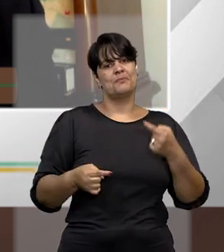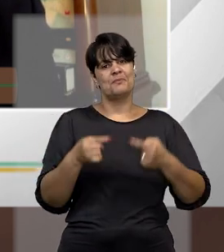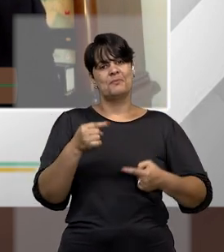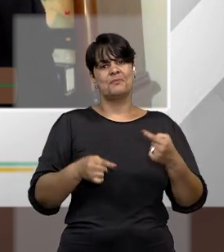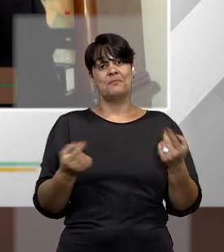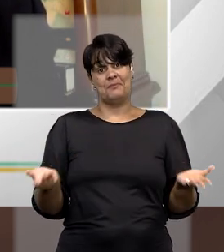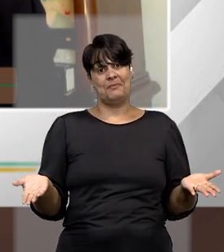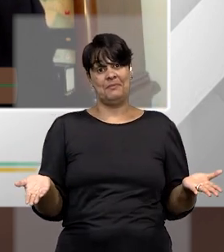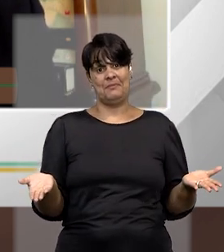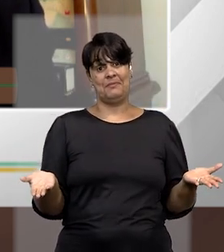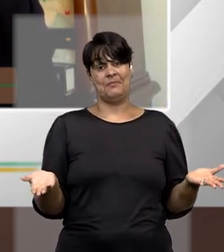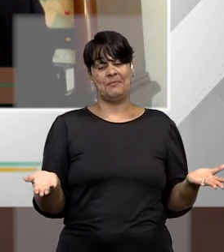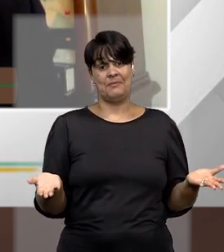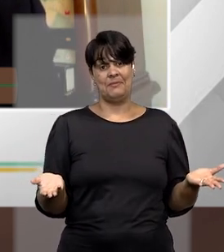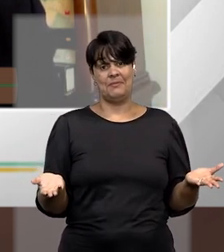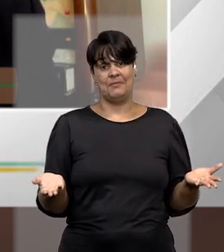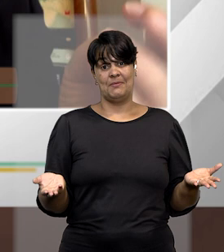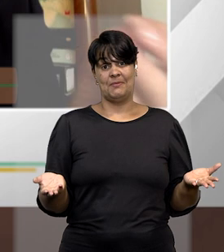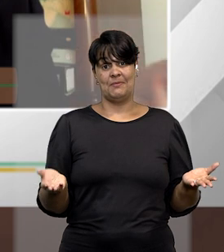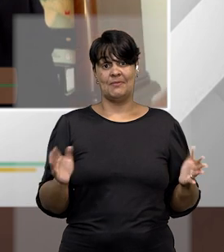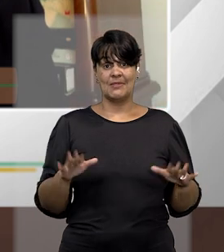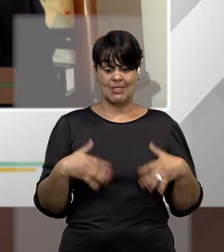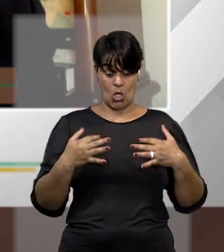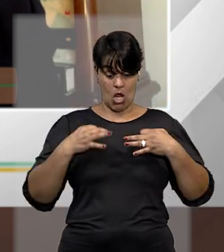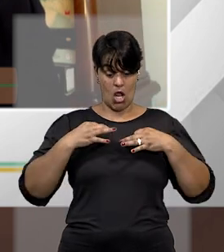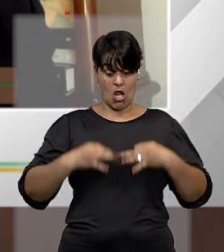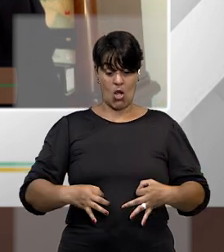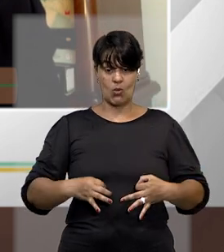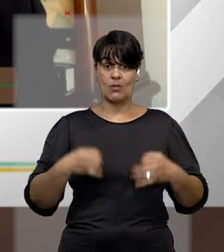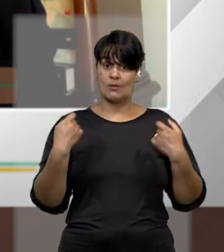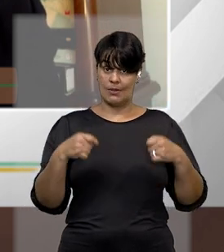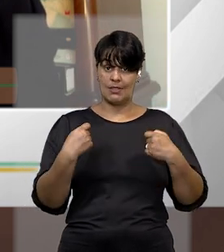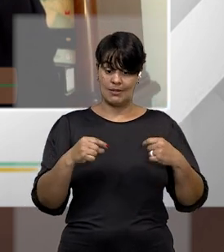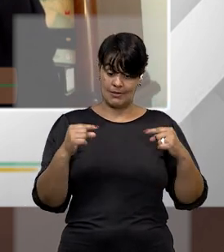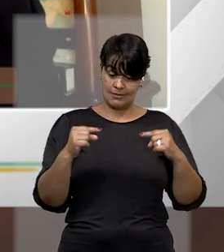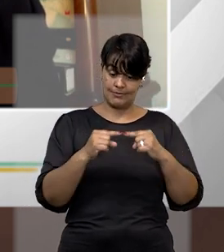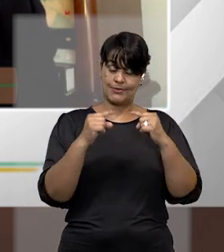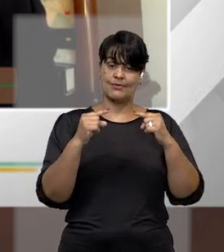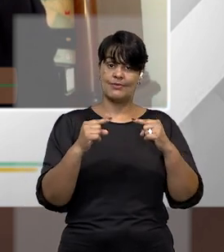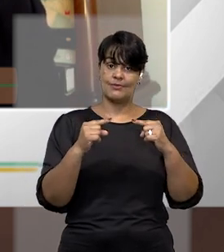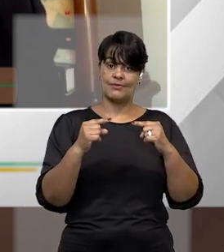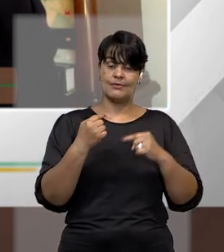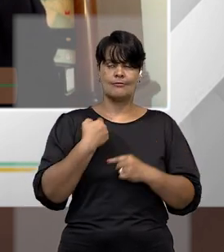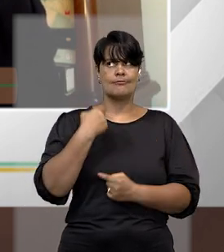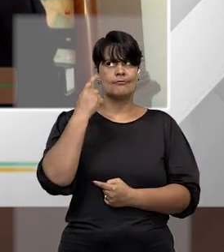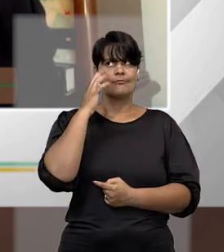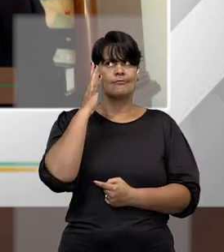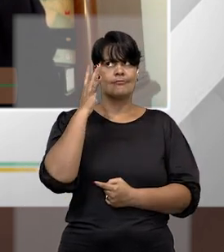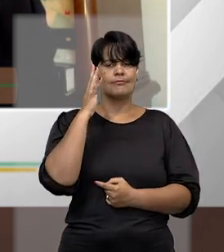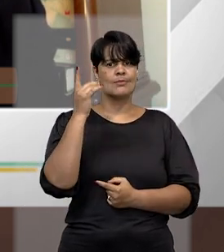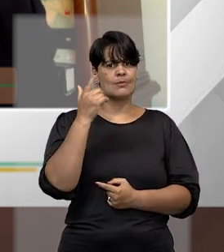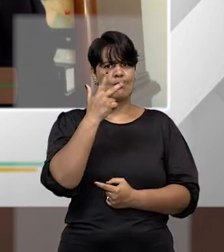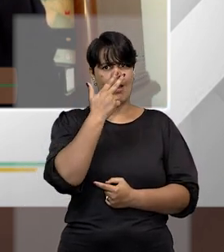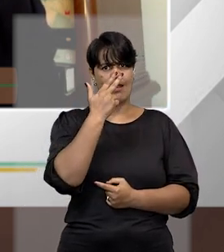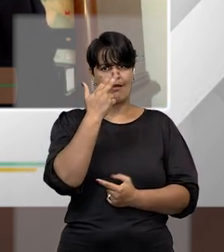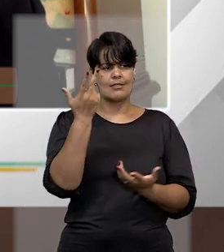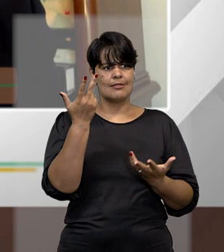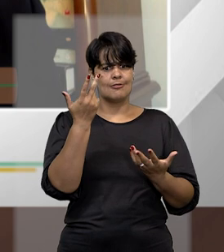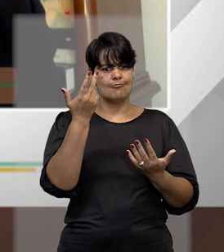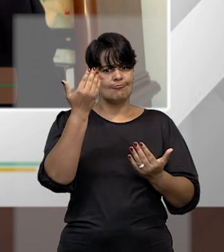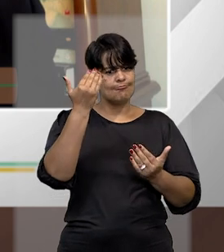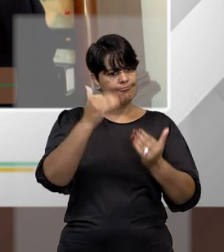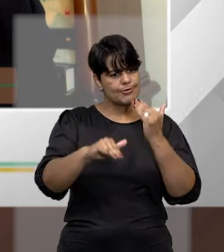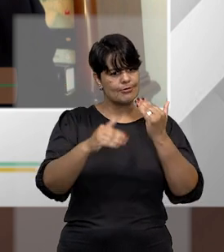conduta tem que ser digna também. É isso que me parece, essa é a grande contradição que nós temos em dizer que